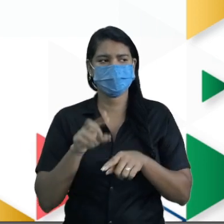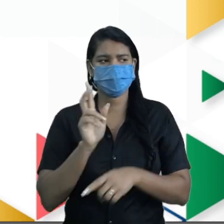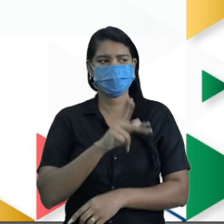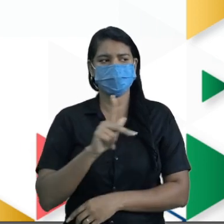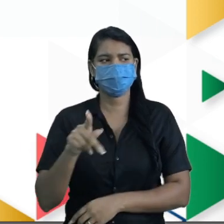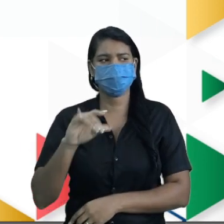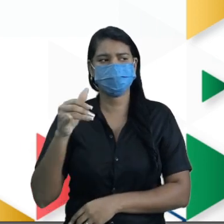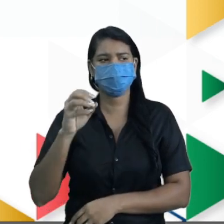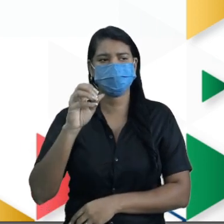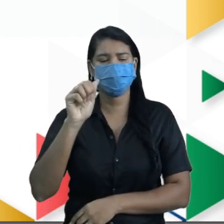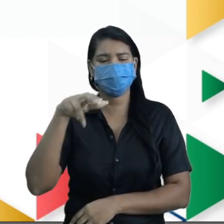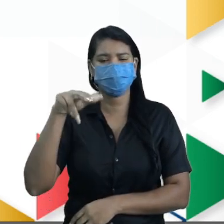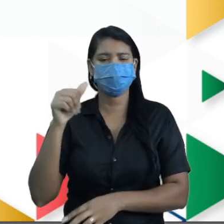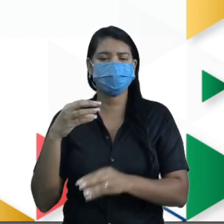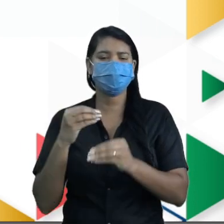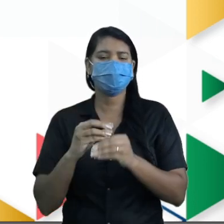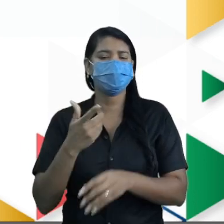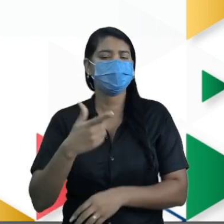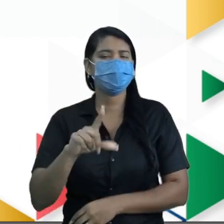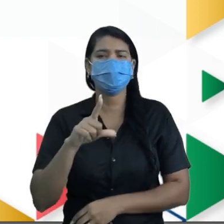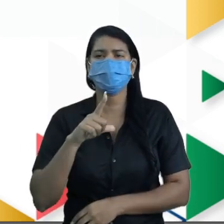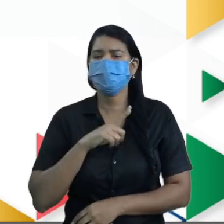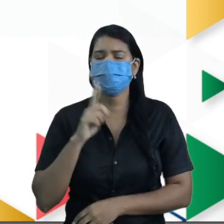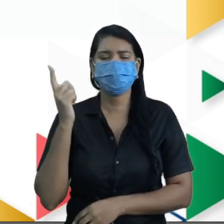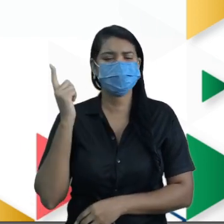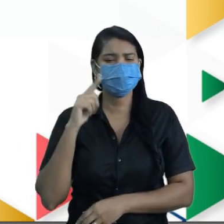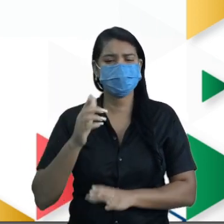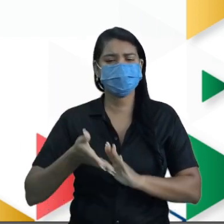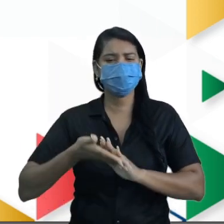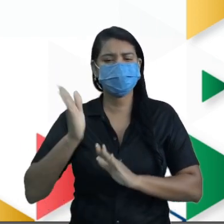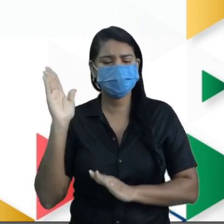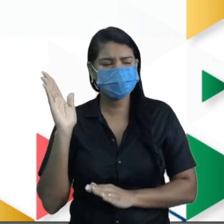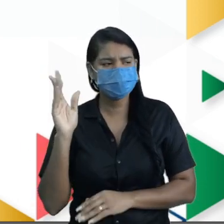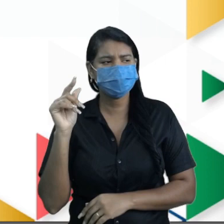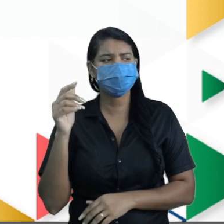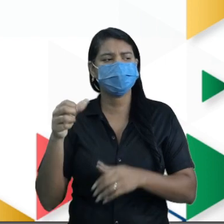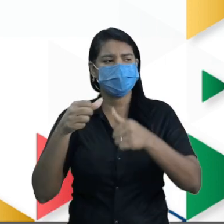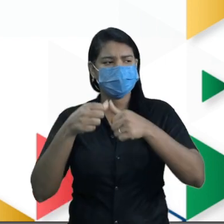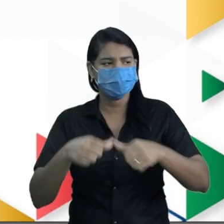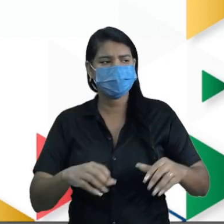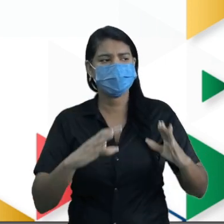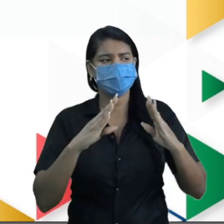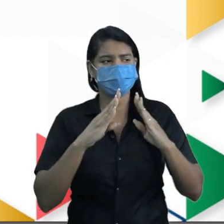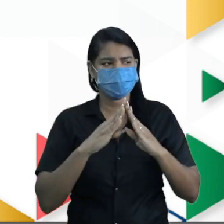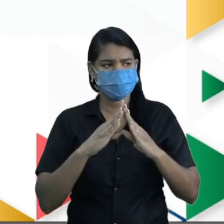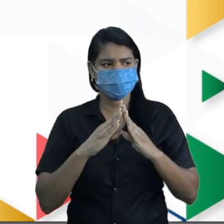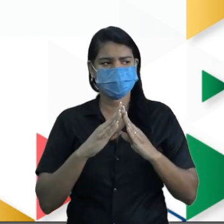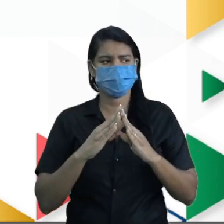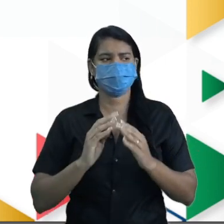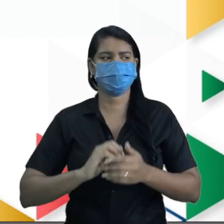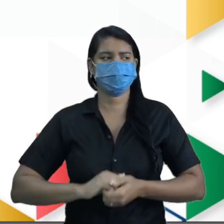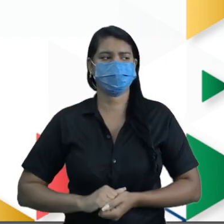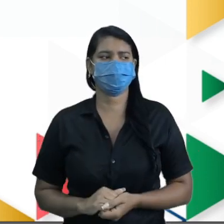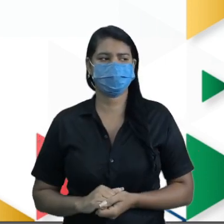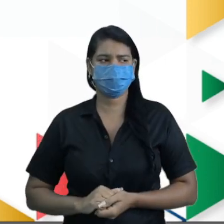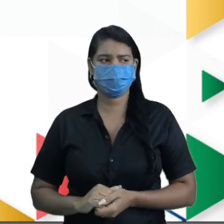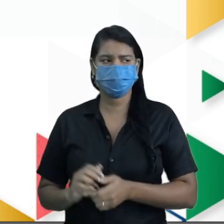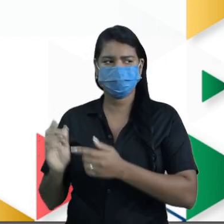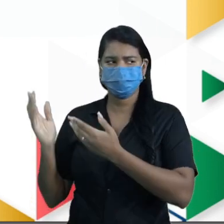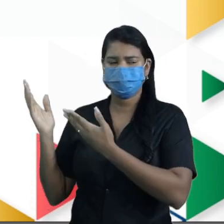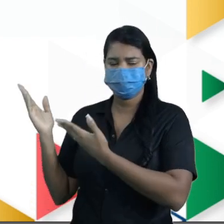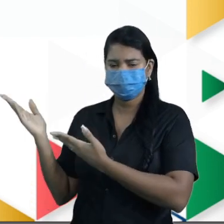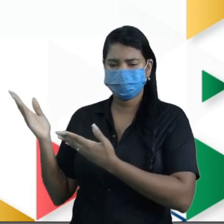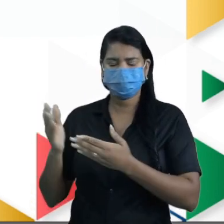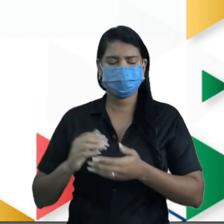Então, alguns disseram, não tem condição de viajar, vão ficar em casa. Está aí a coluna da quantidade dos que vão ficar em casa.